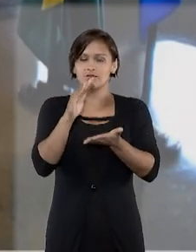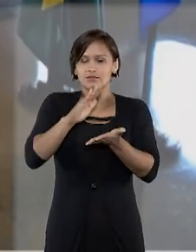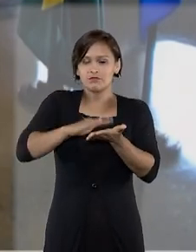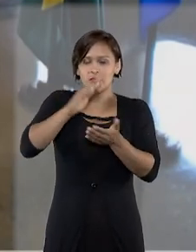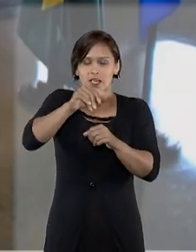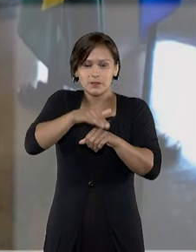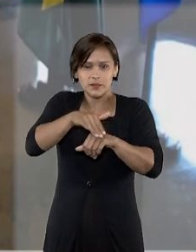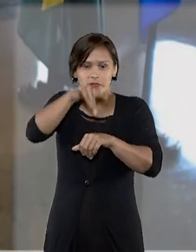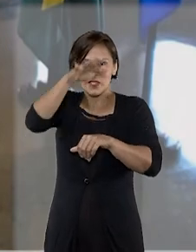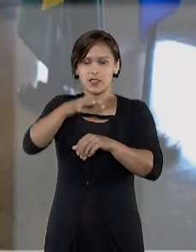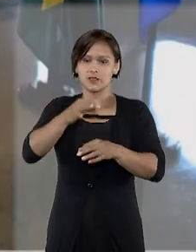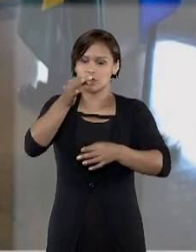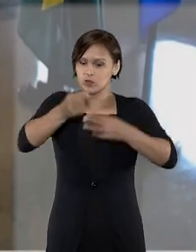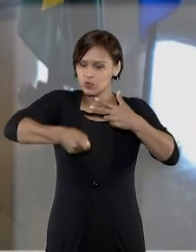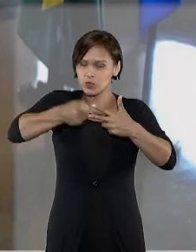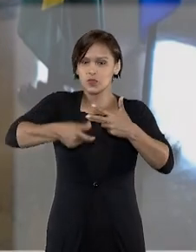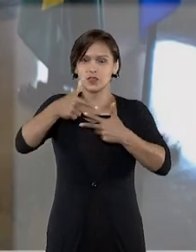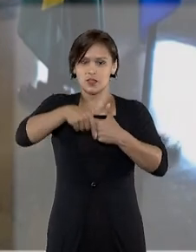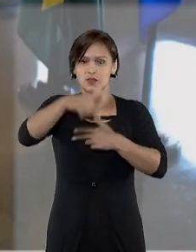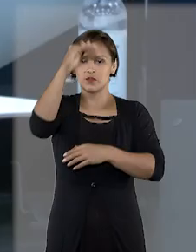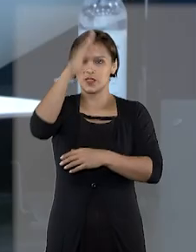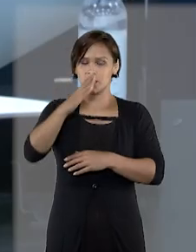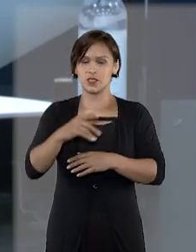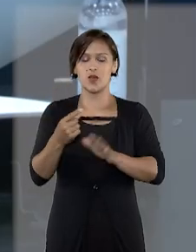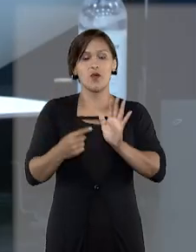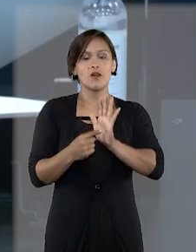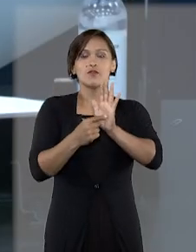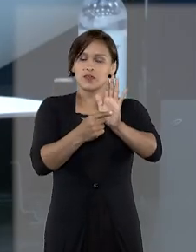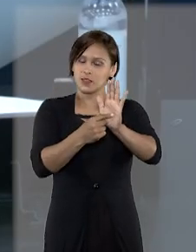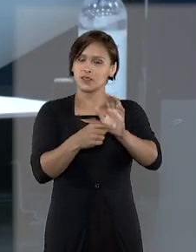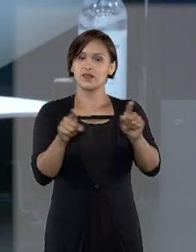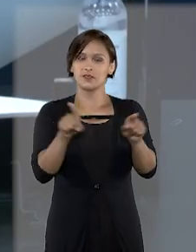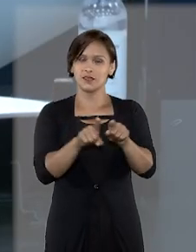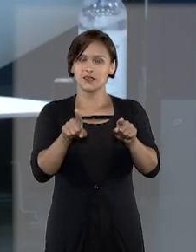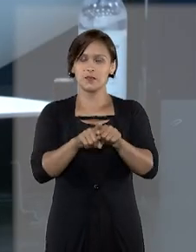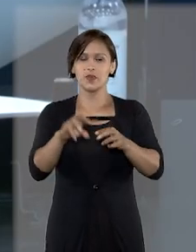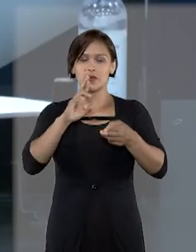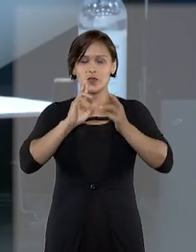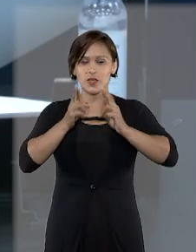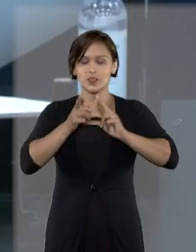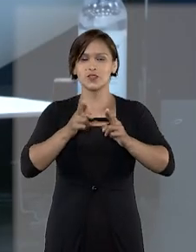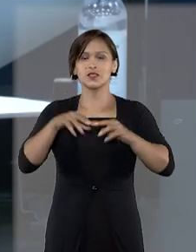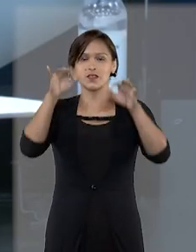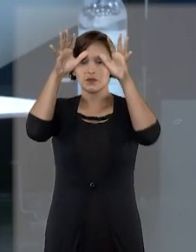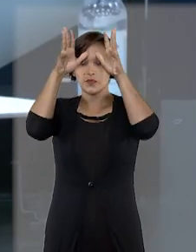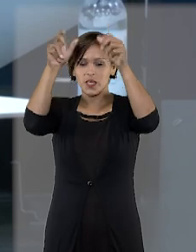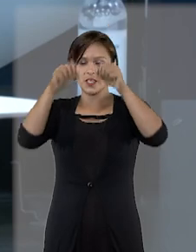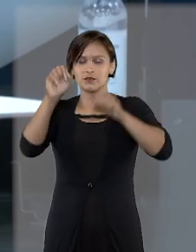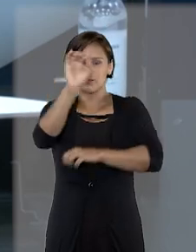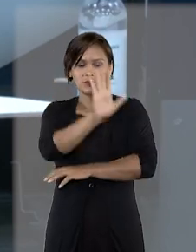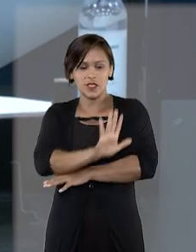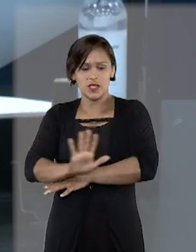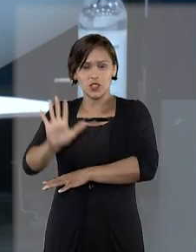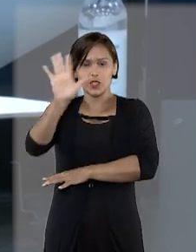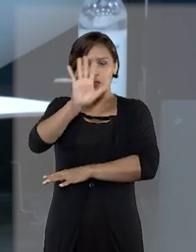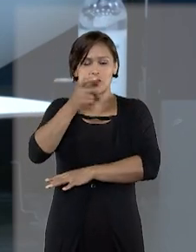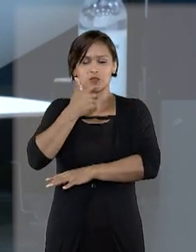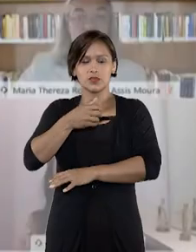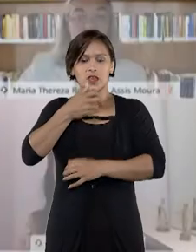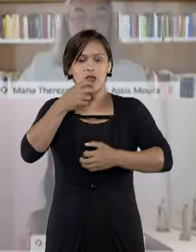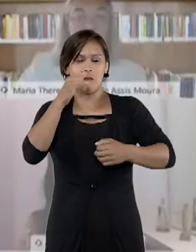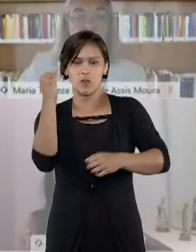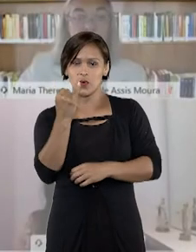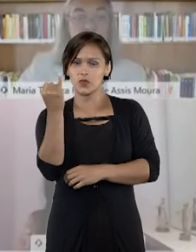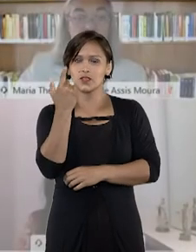do poder judiciário brasileiro. Foram apresentados também os resultados dos demais tribunais superiores que abordaram os temas